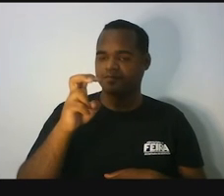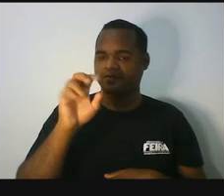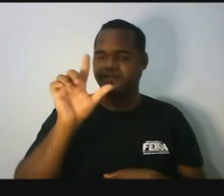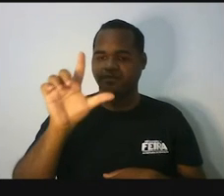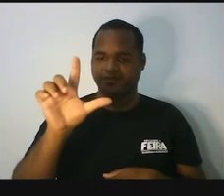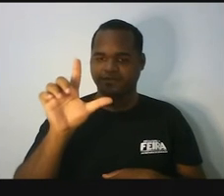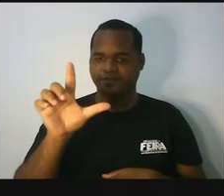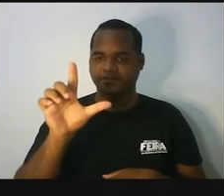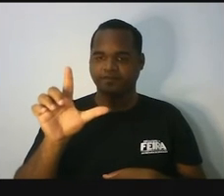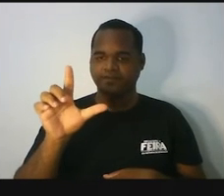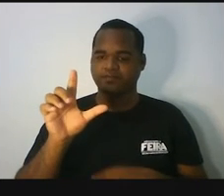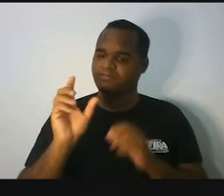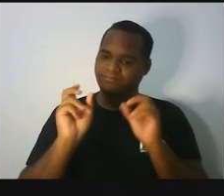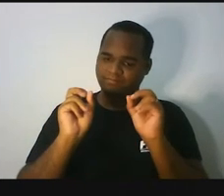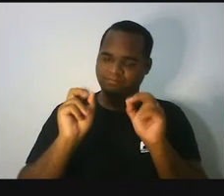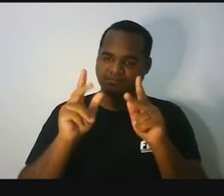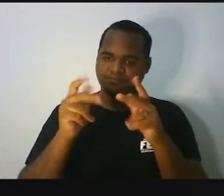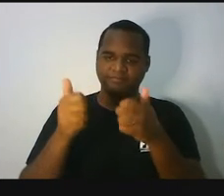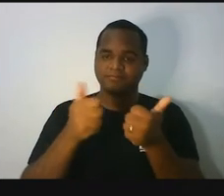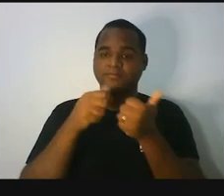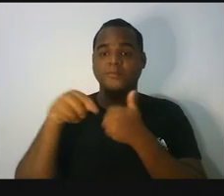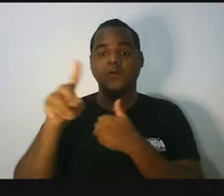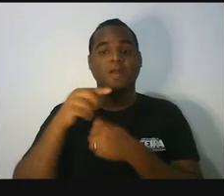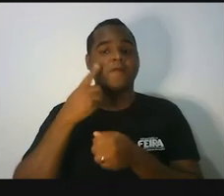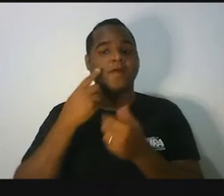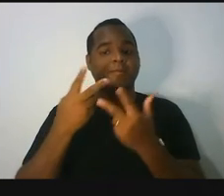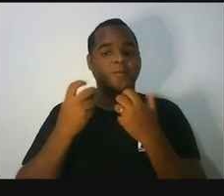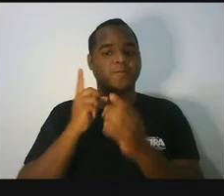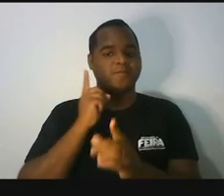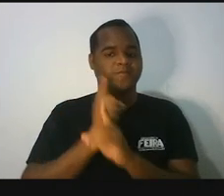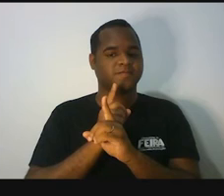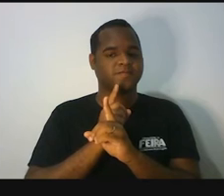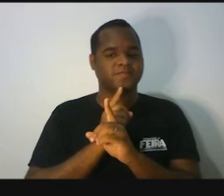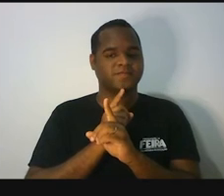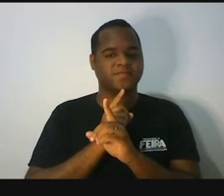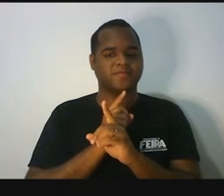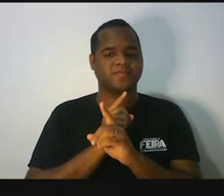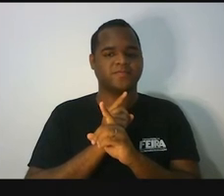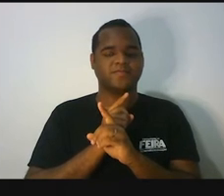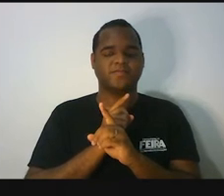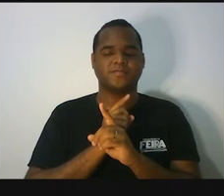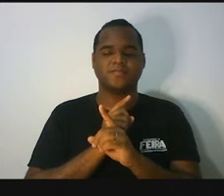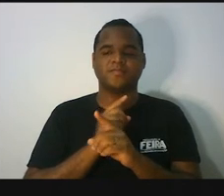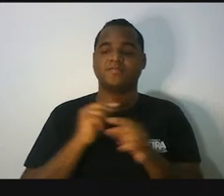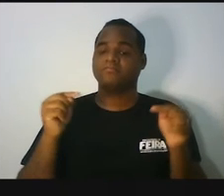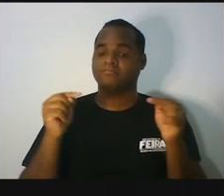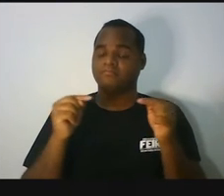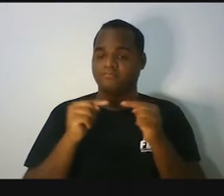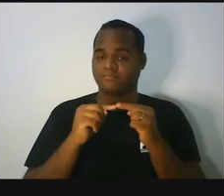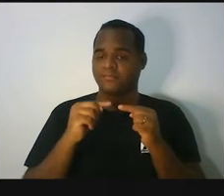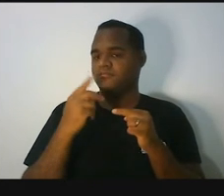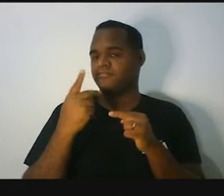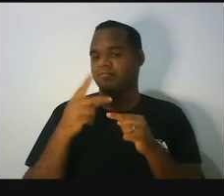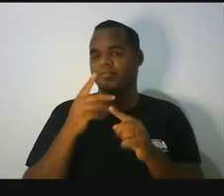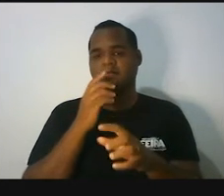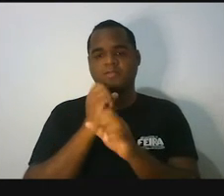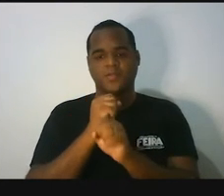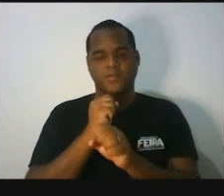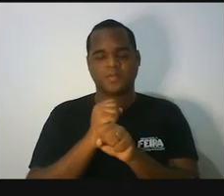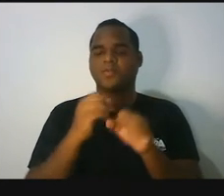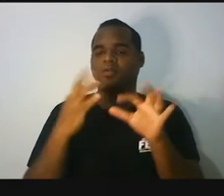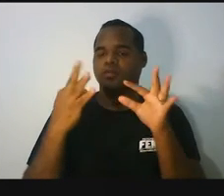Esses 45 litros que nós acabamos de encontrar é a quantidade total